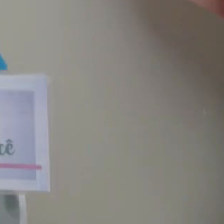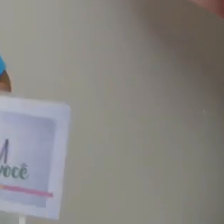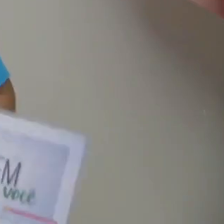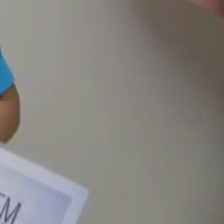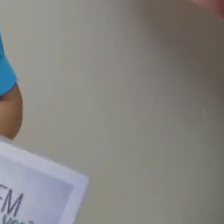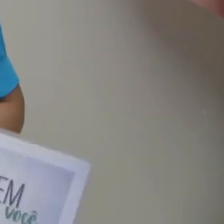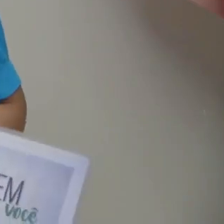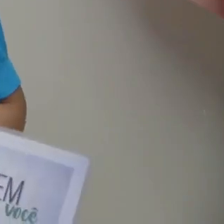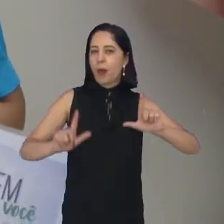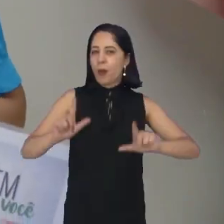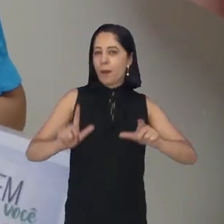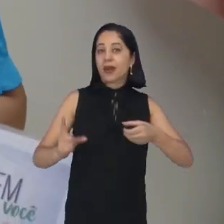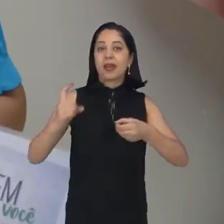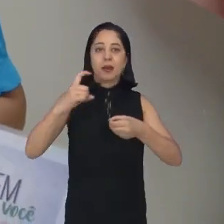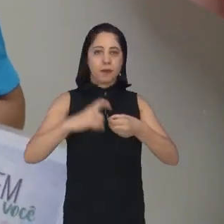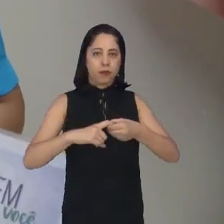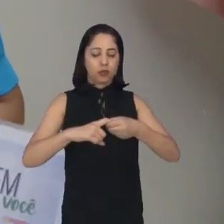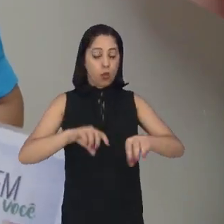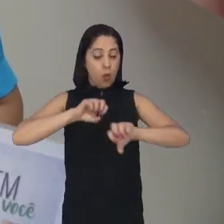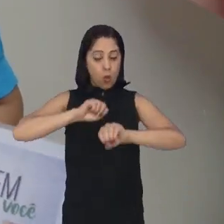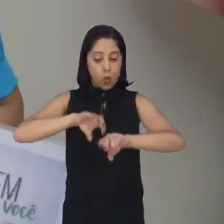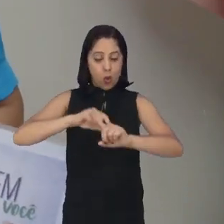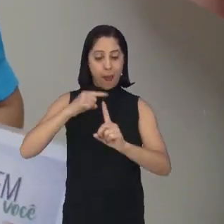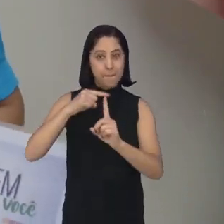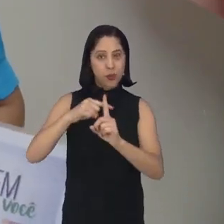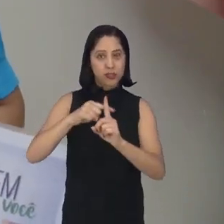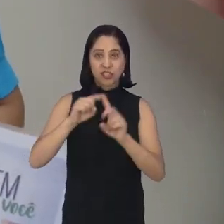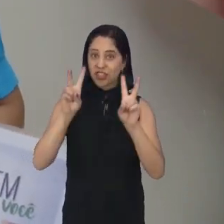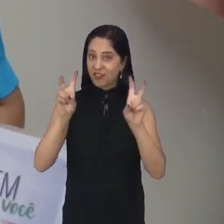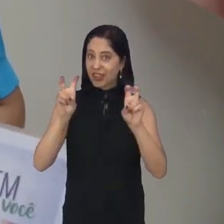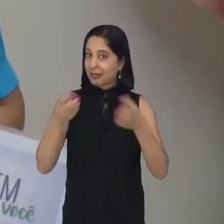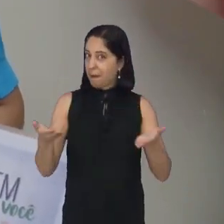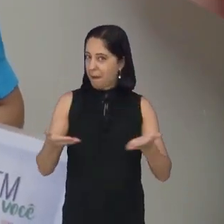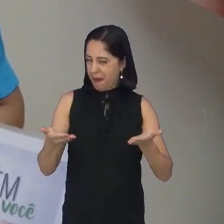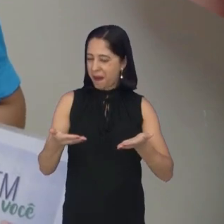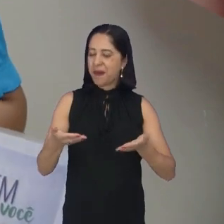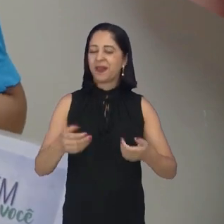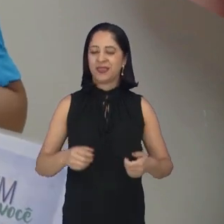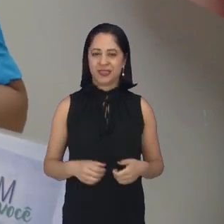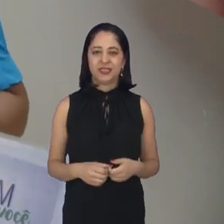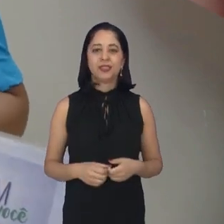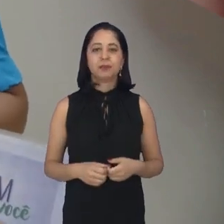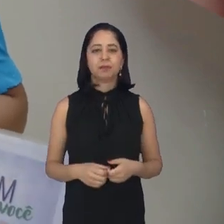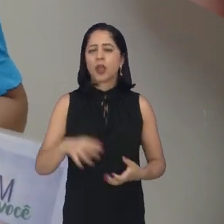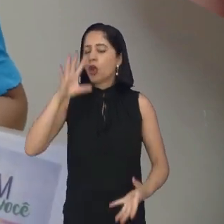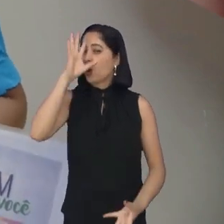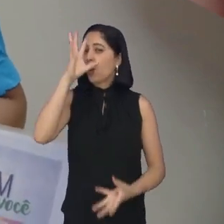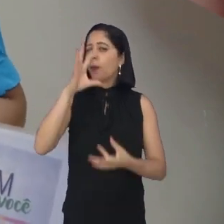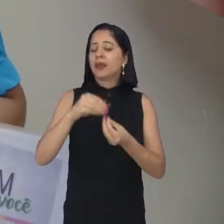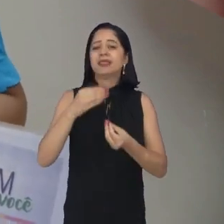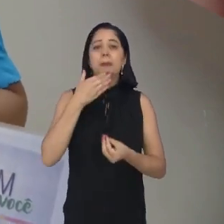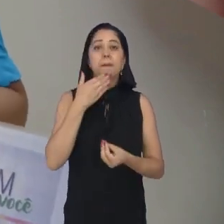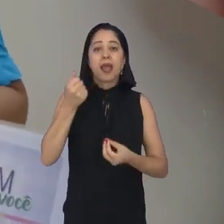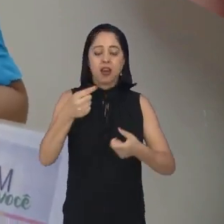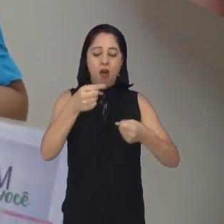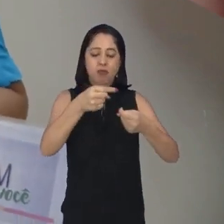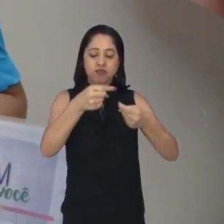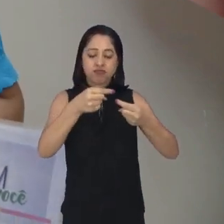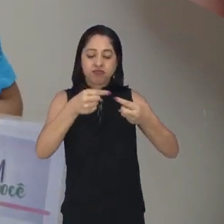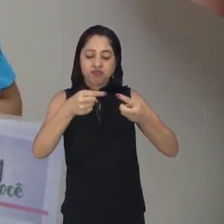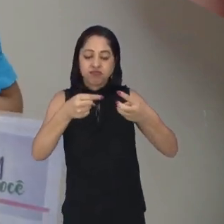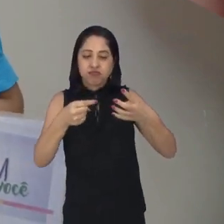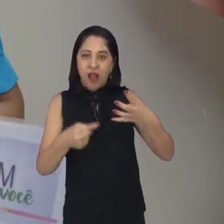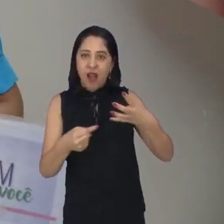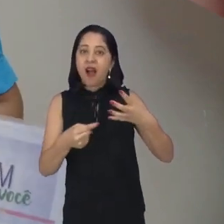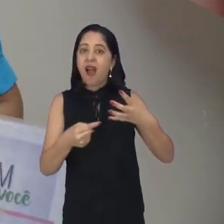Estamos de volta, educação positiva é tema do De Bem Com Você de hoje. E para entender os princípios da disciplina